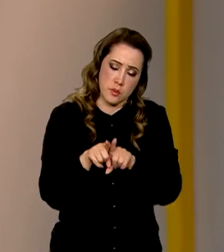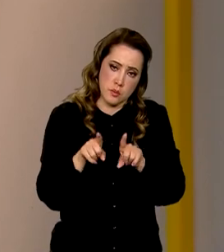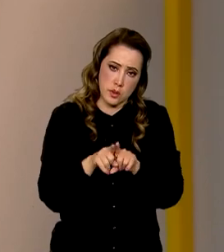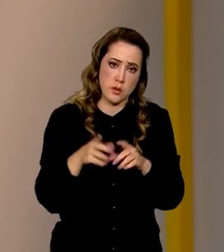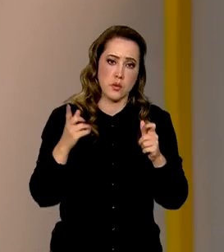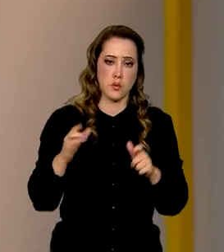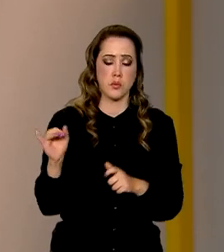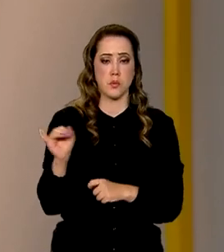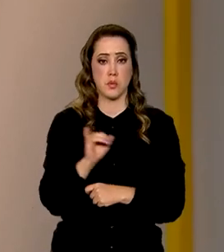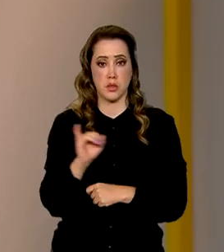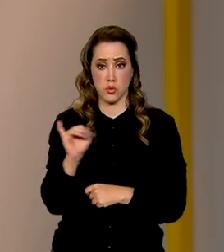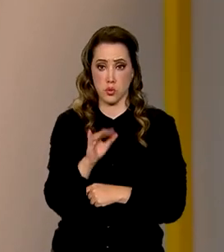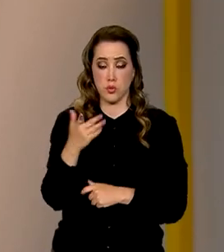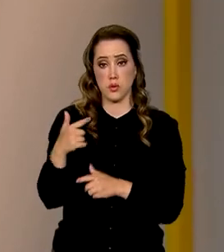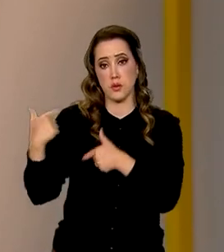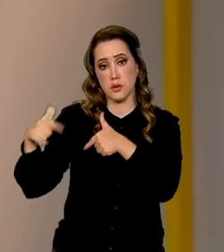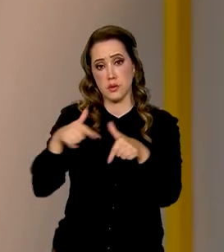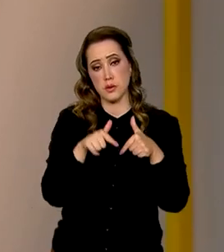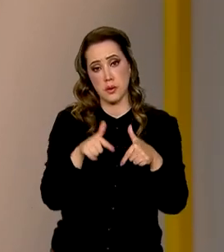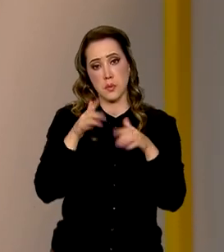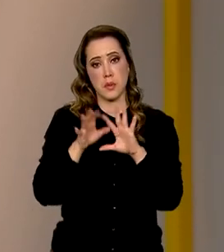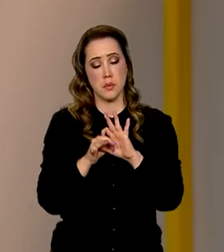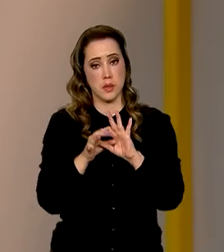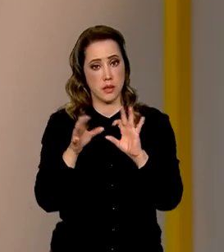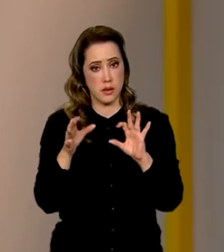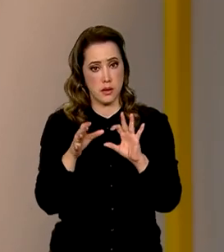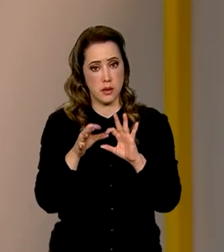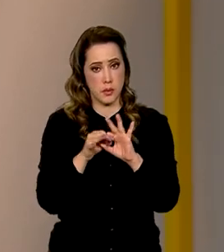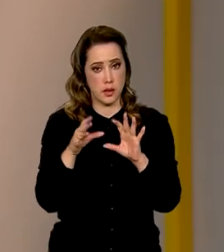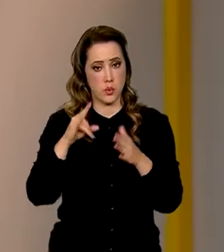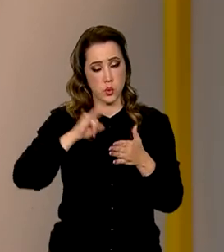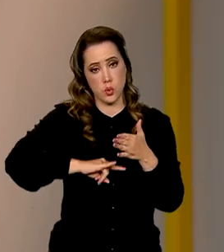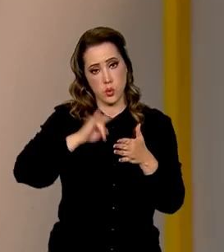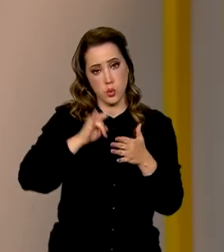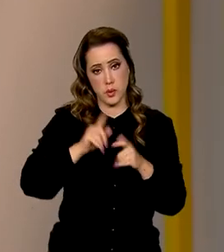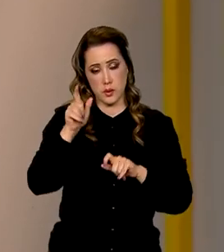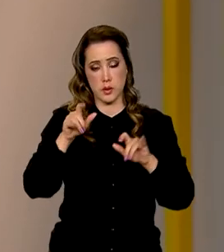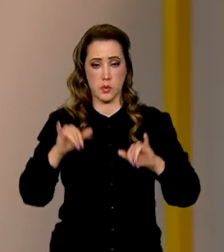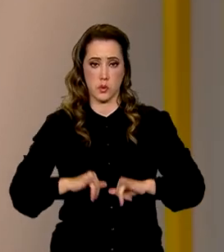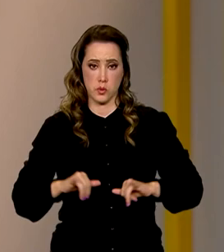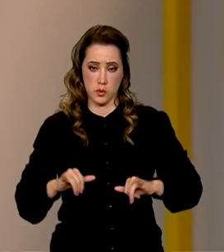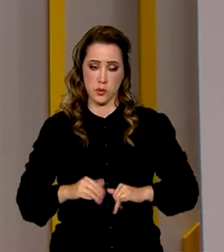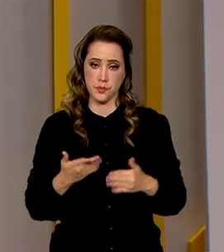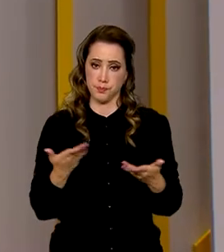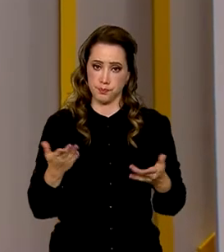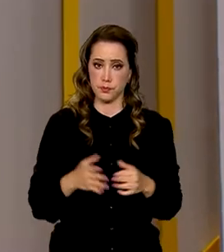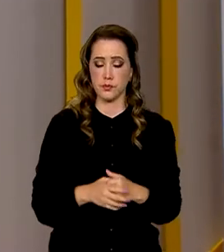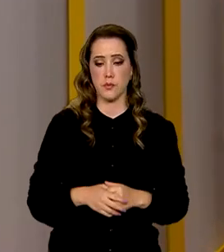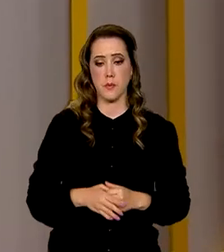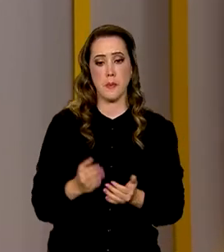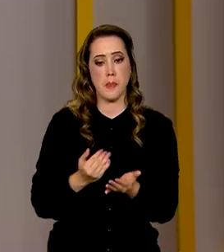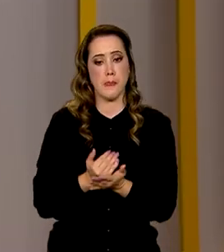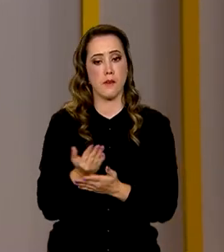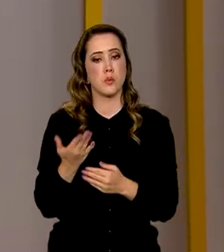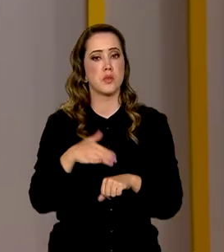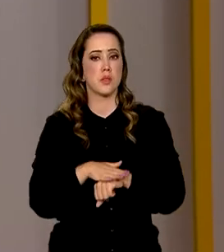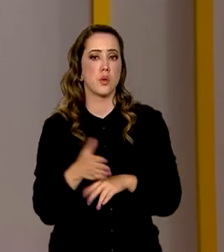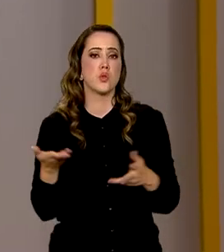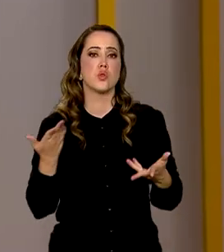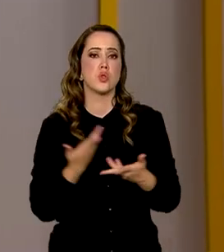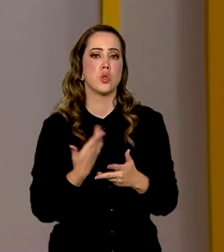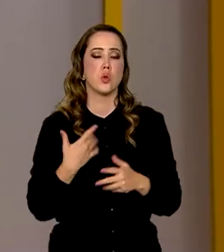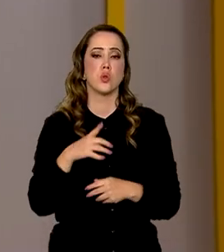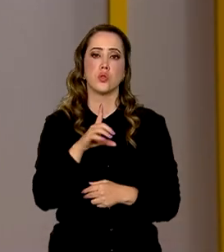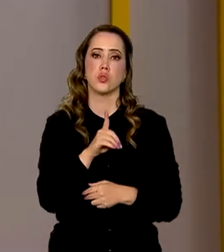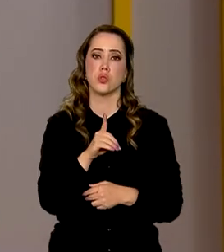para as instituições que trabalham para liberar os documentos das vítimas dessa tragédia. E no início da noite de hoje,